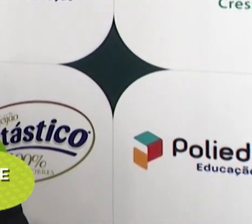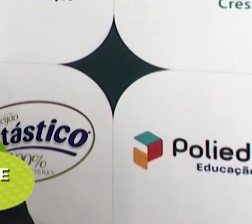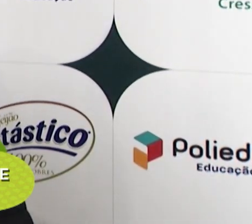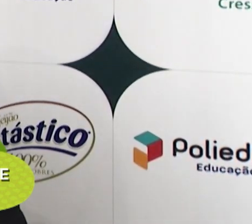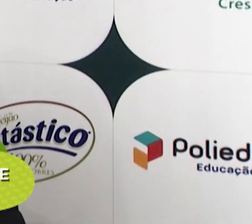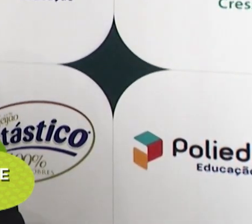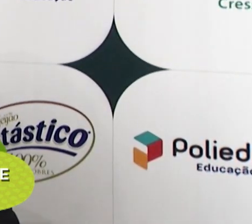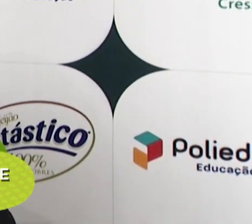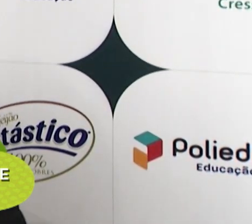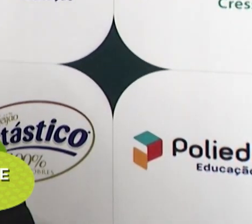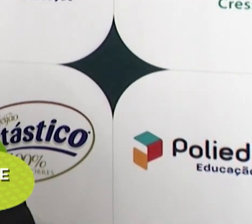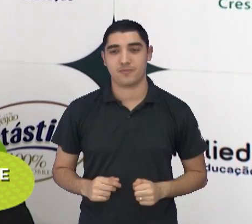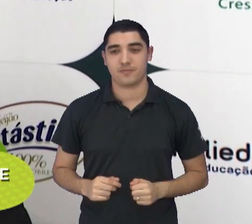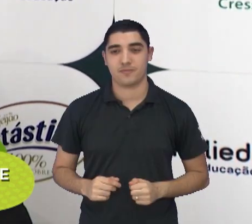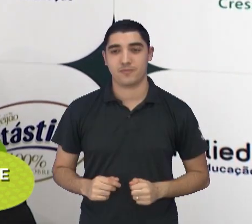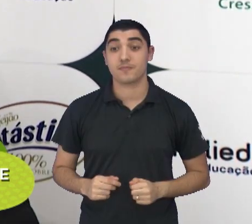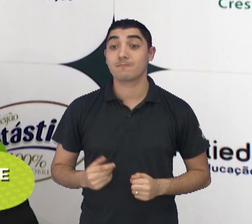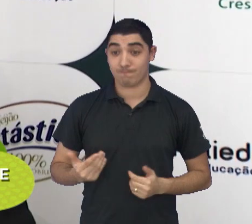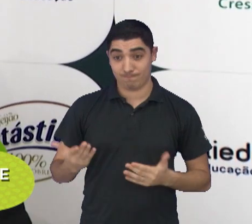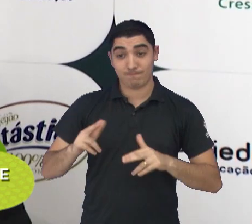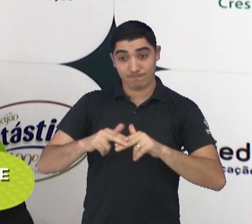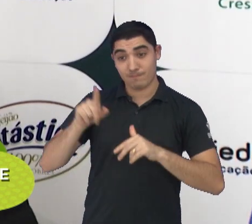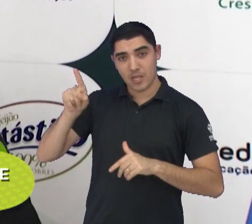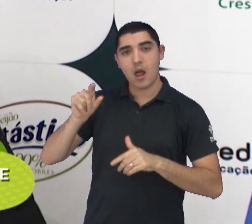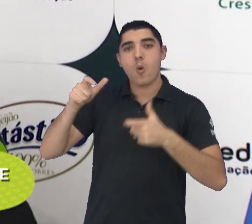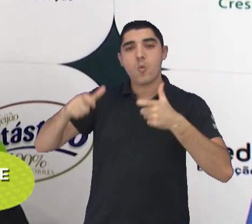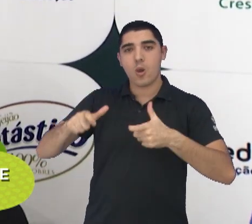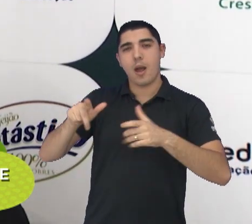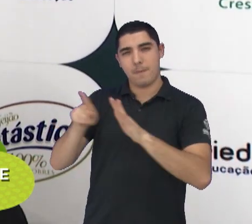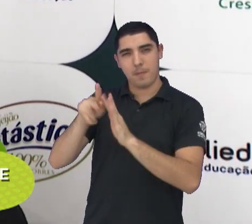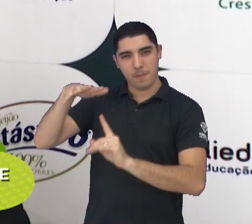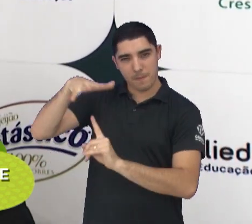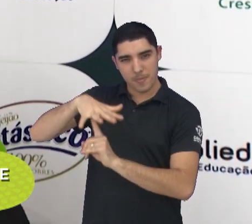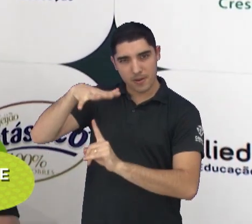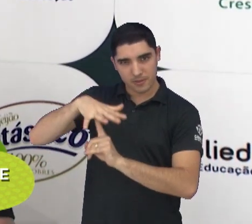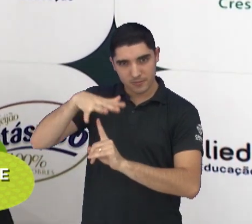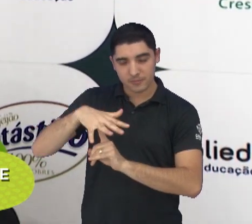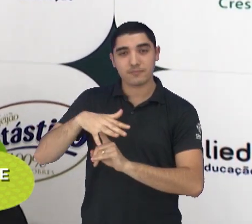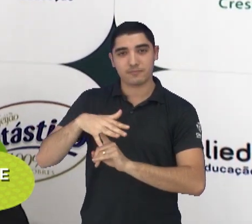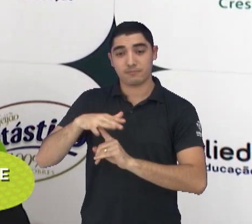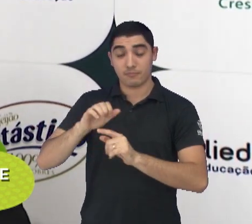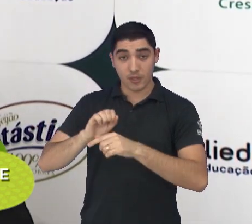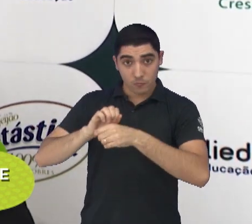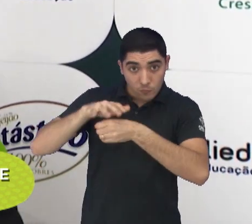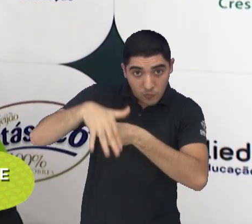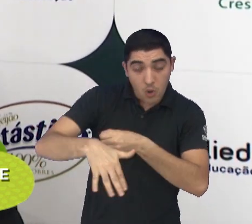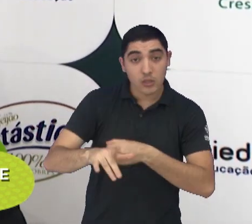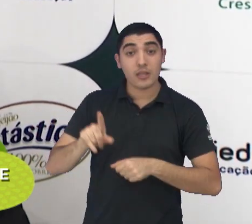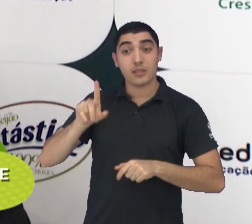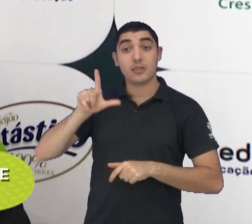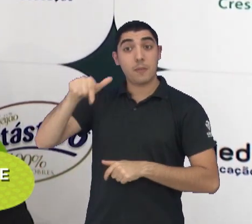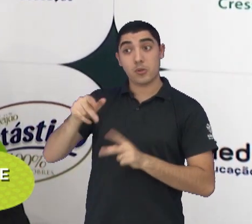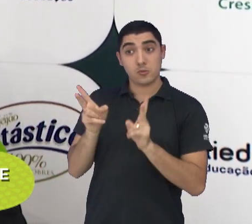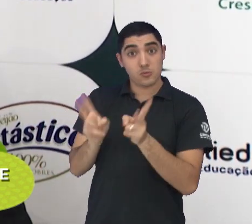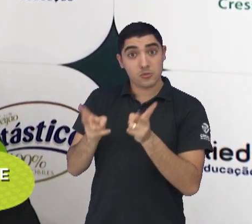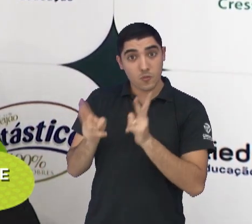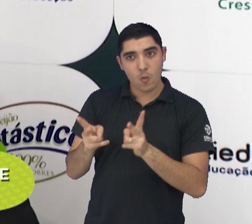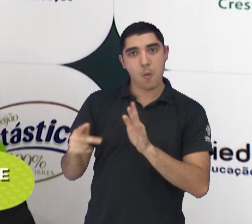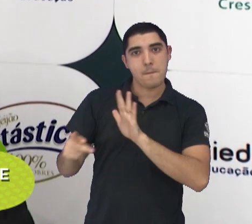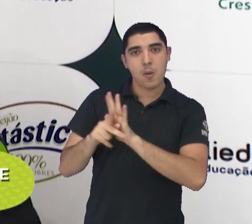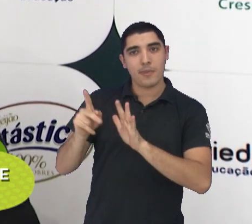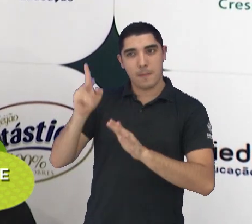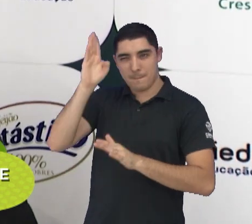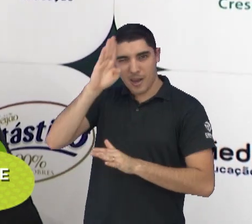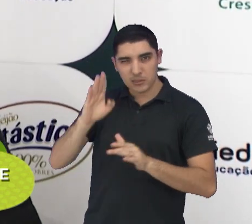6 de novembro, em Foz do Iguaçu, lá no Paraná. E depois, ele já permanece com a seleção para poder também disputar a